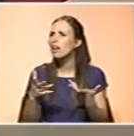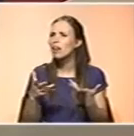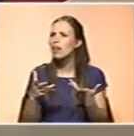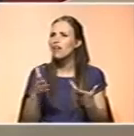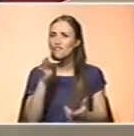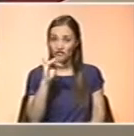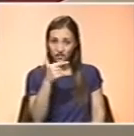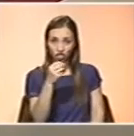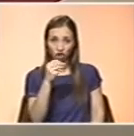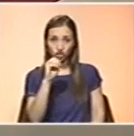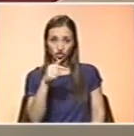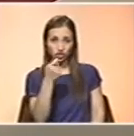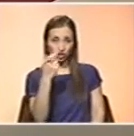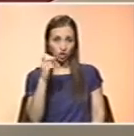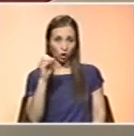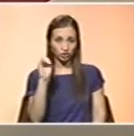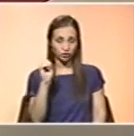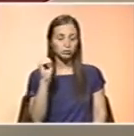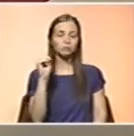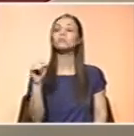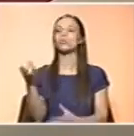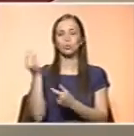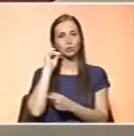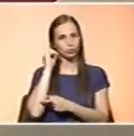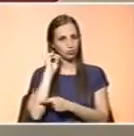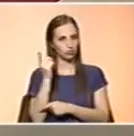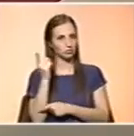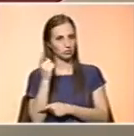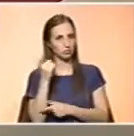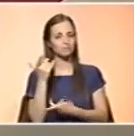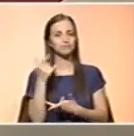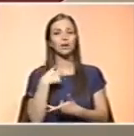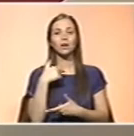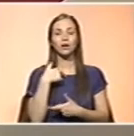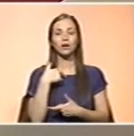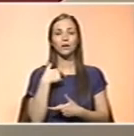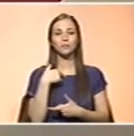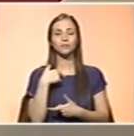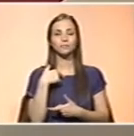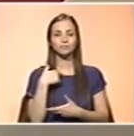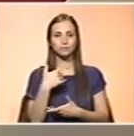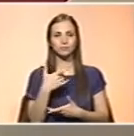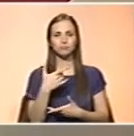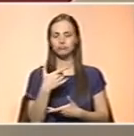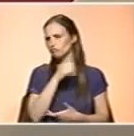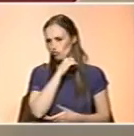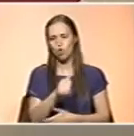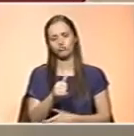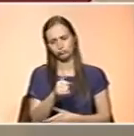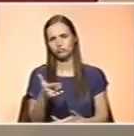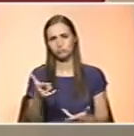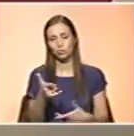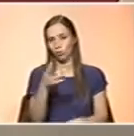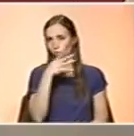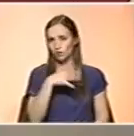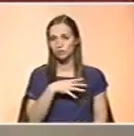sim. São muito importantes. Aliás, eu ouvi a professora Guerra estar completamente de acordo com o que havia.